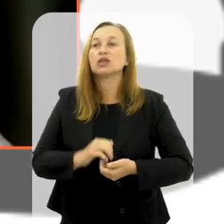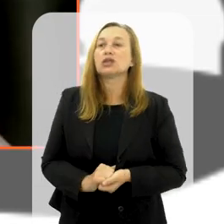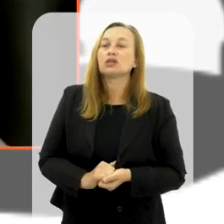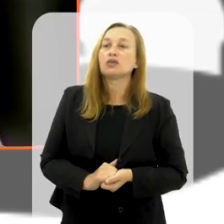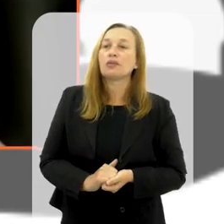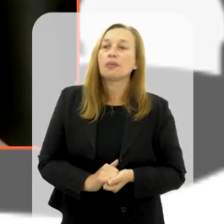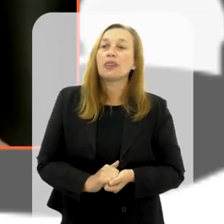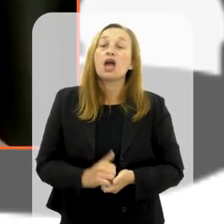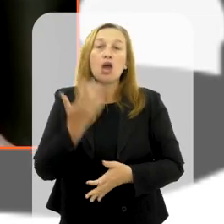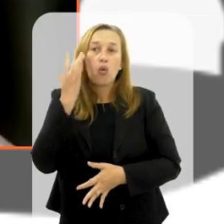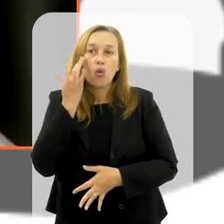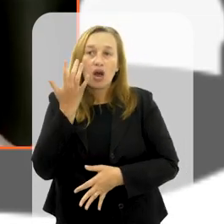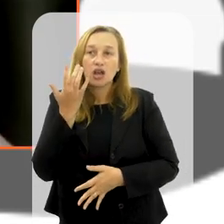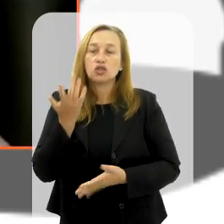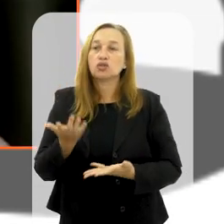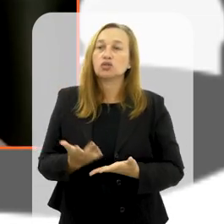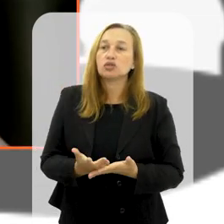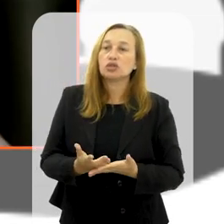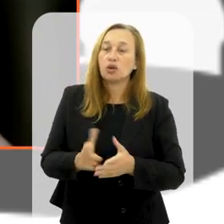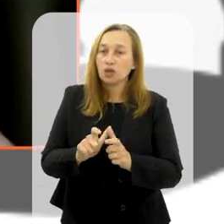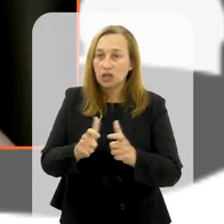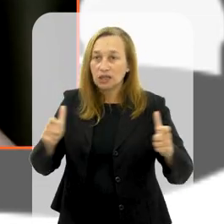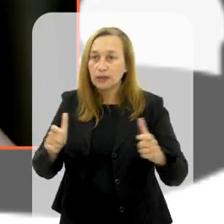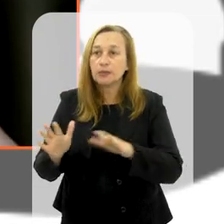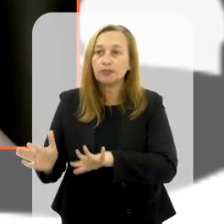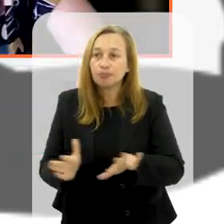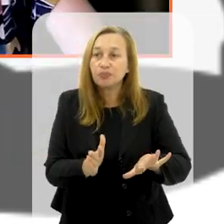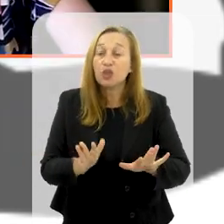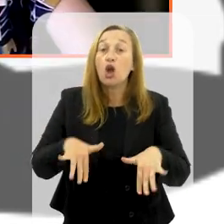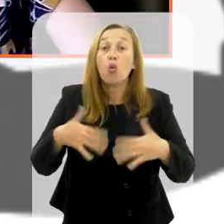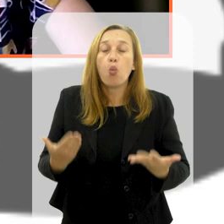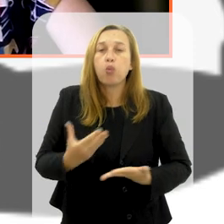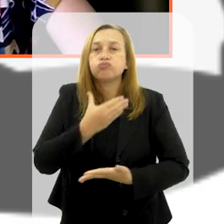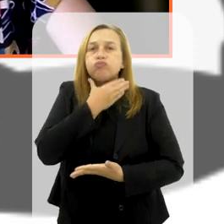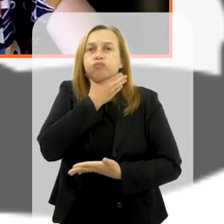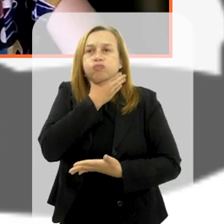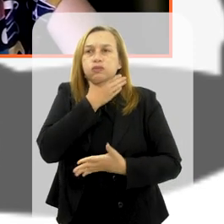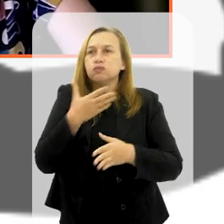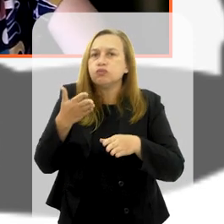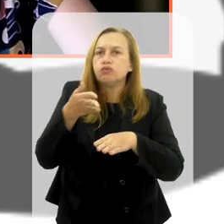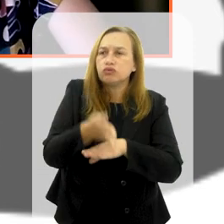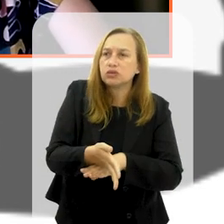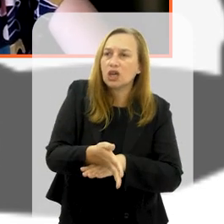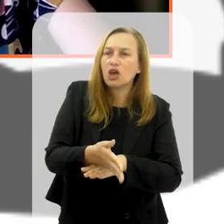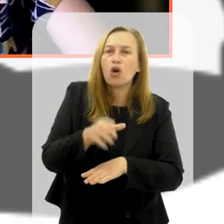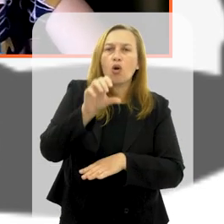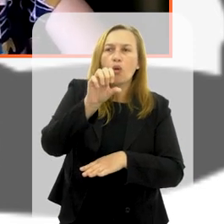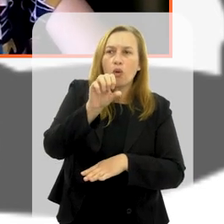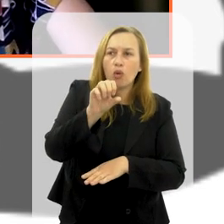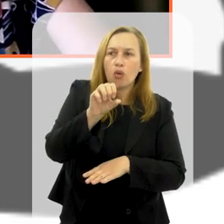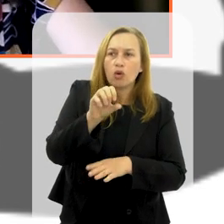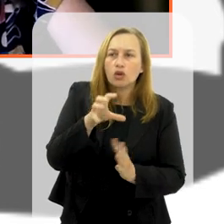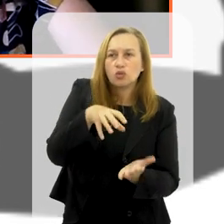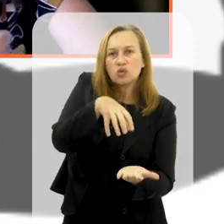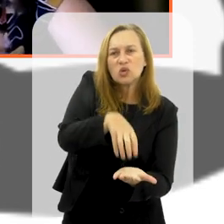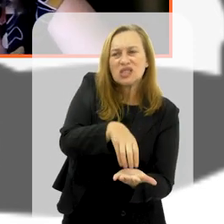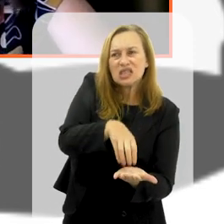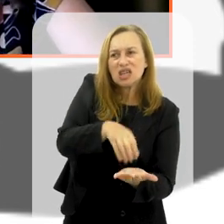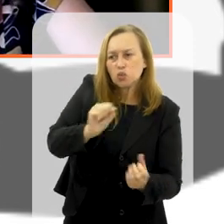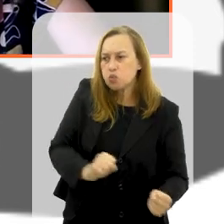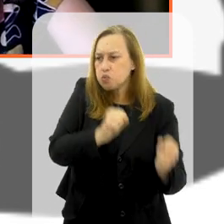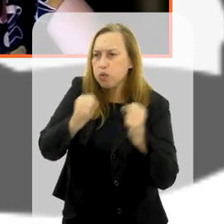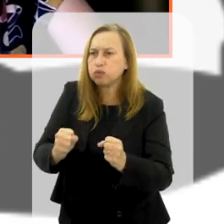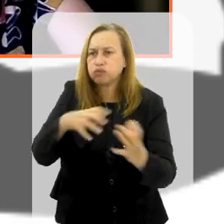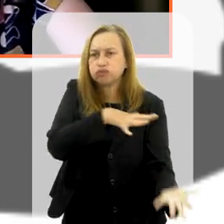financeiras, que elas não ganhassem uma dimensão muito grande. Quando a crise atinge o epicentro de poder mundial,